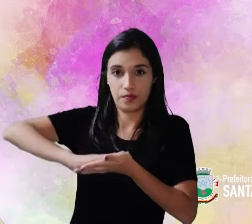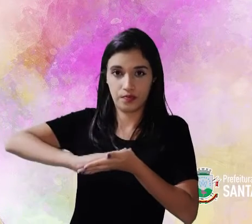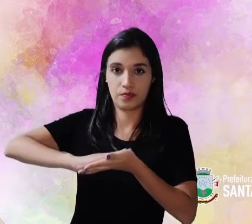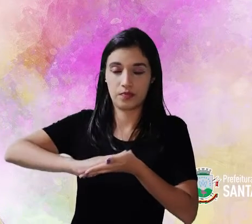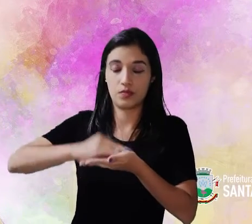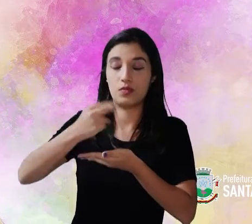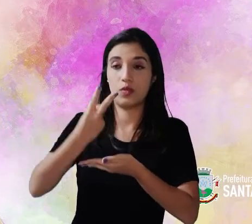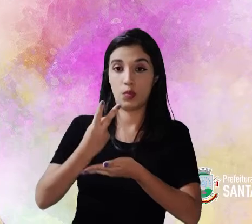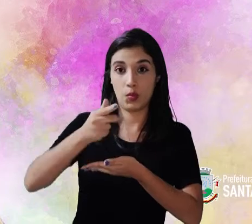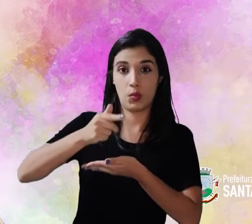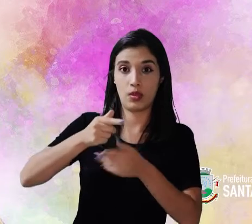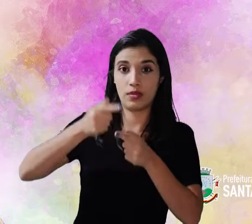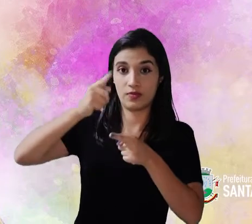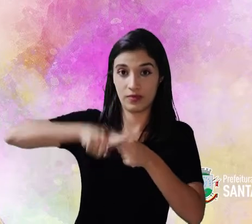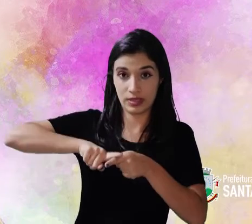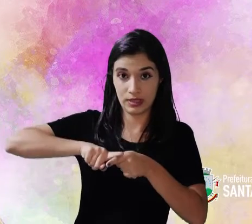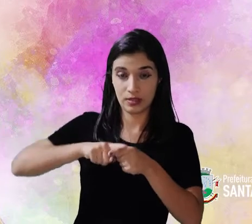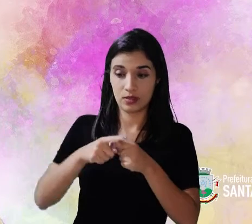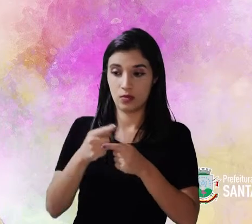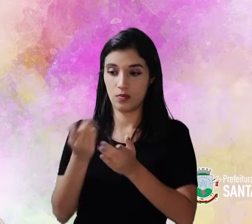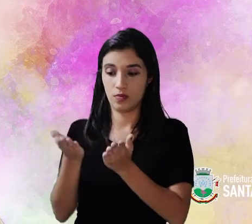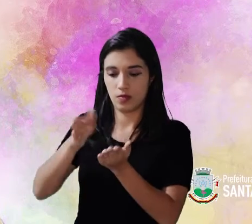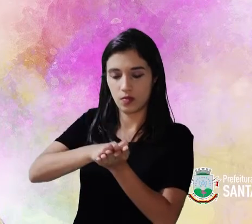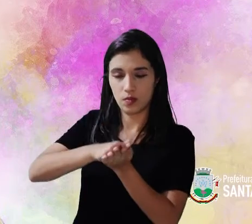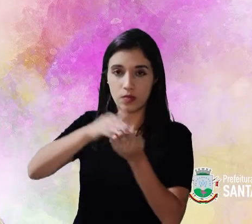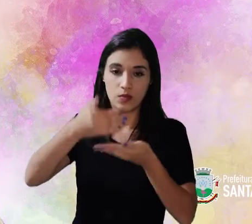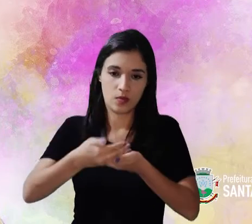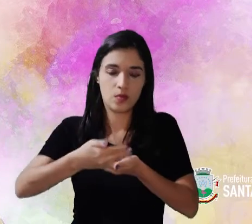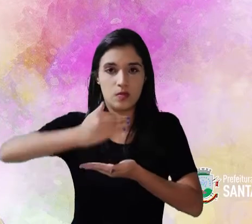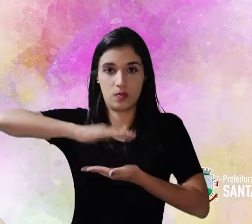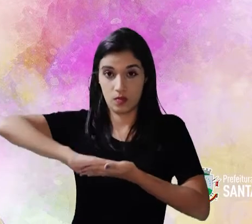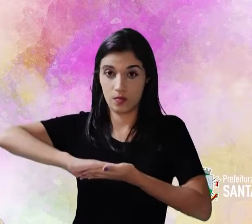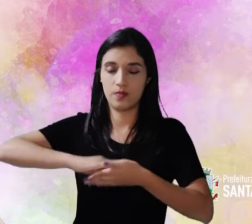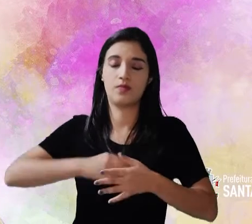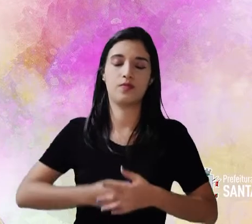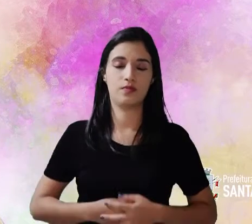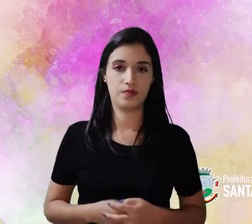e depois uma segunda dobra.